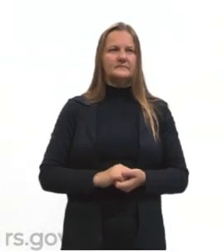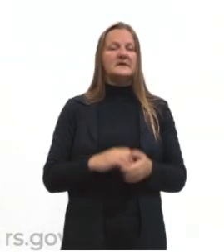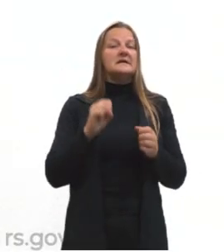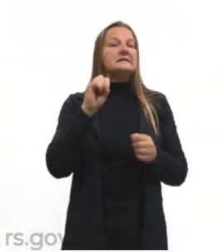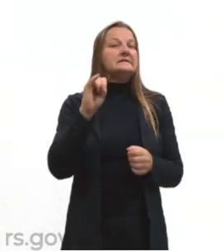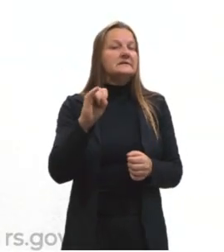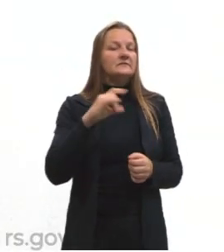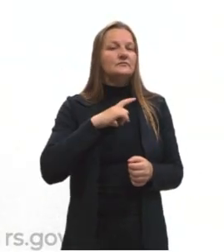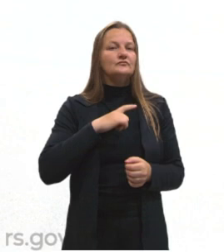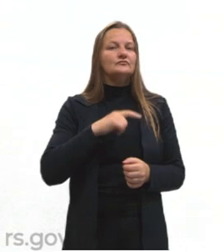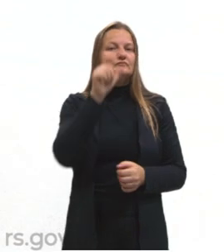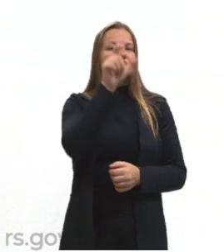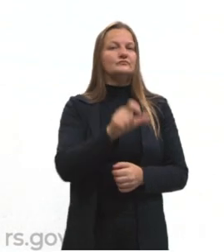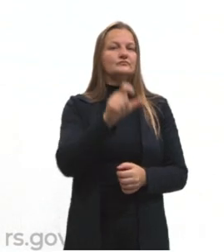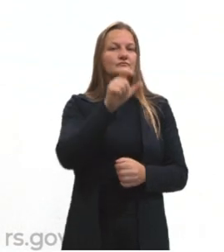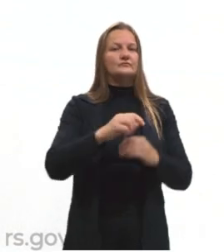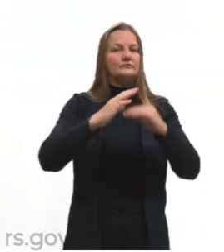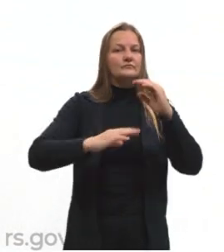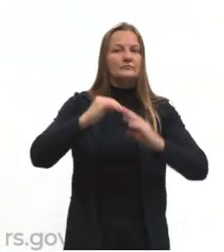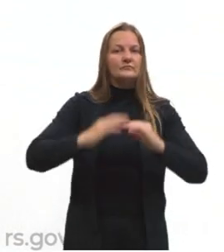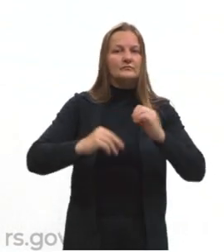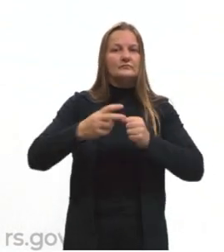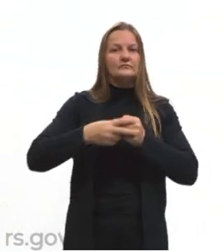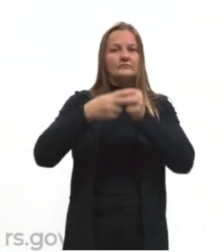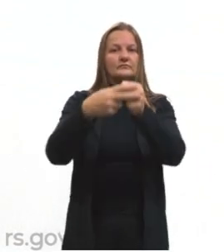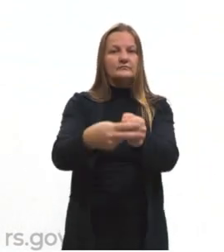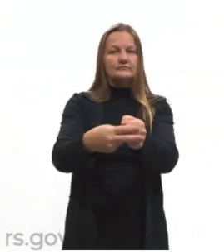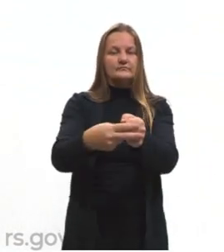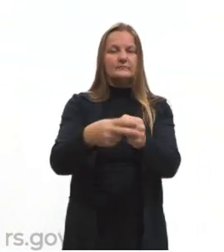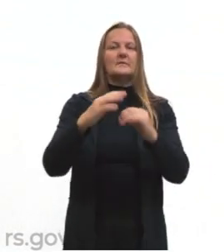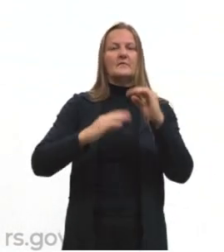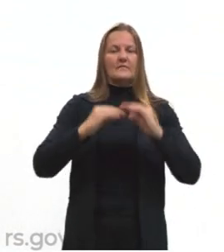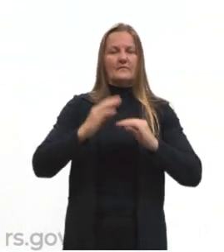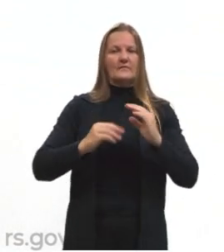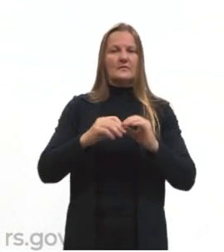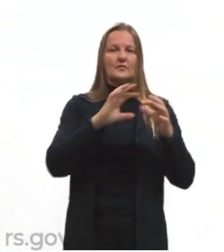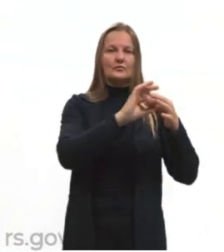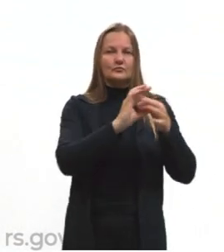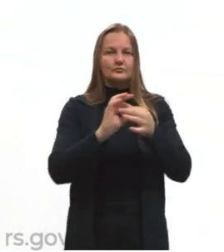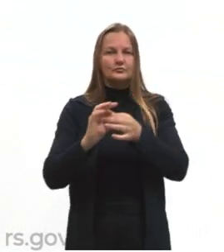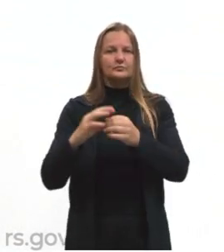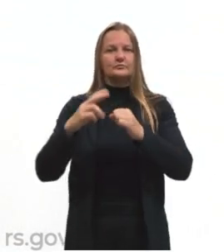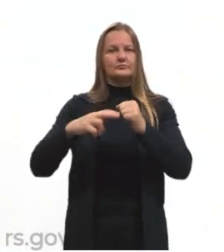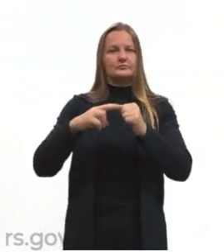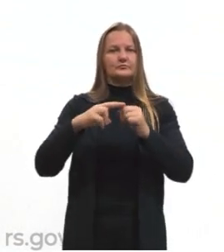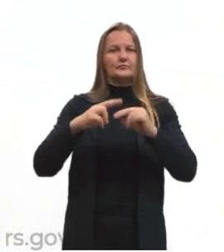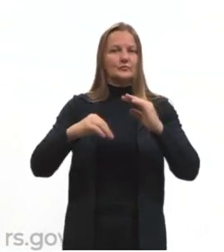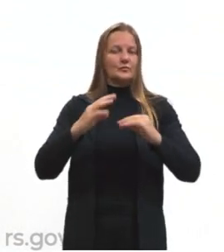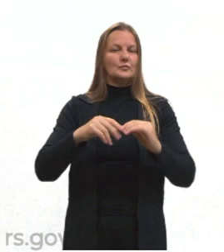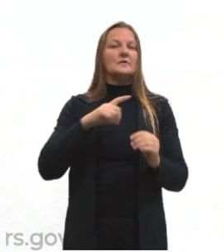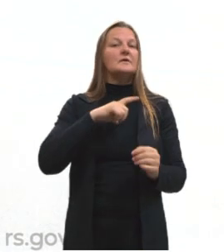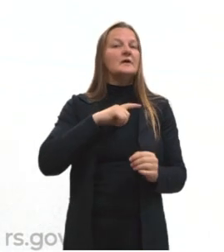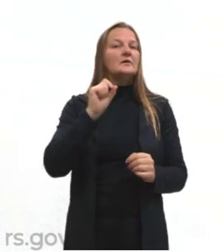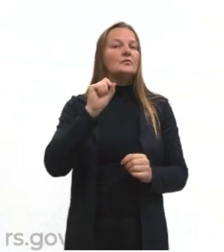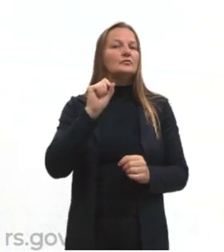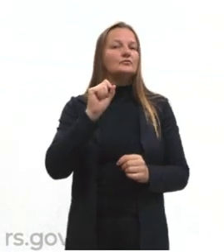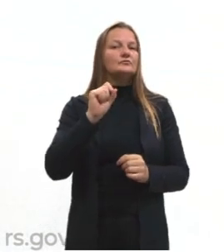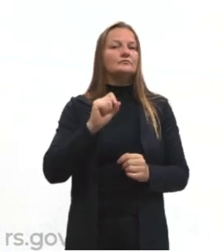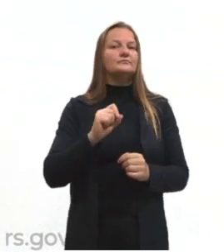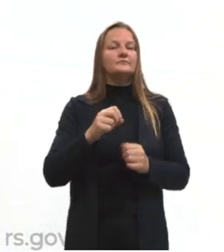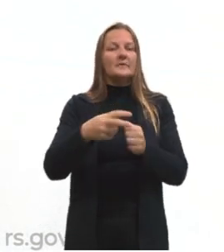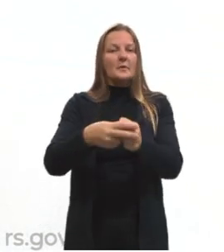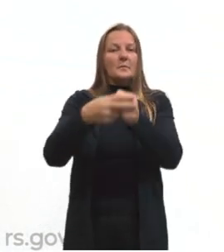na nossa voz ativa, é quem age para que a ação aconteça, quando a gente tem uma voz